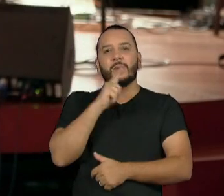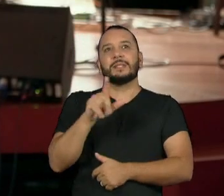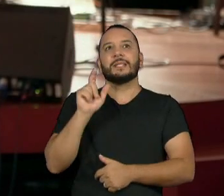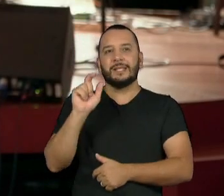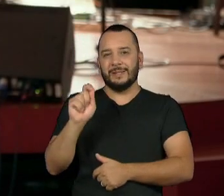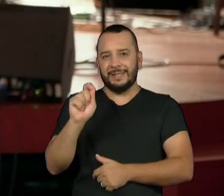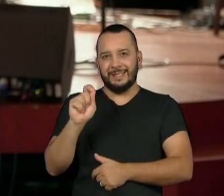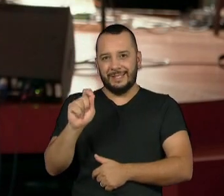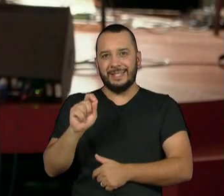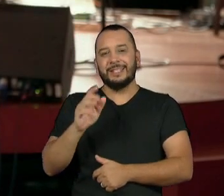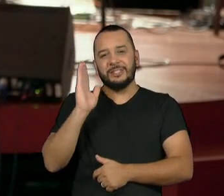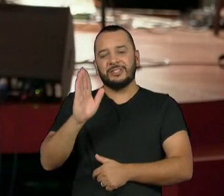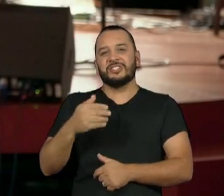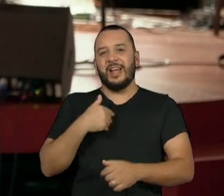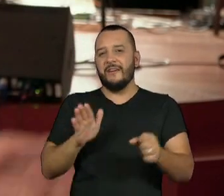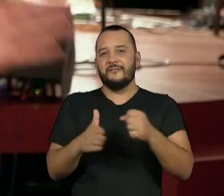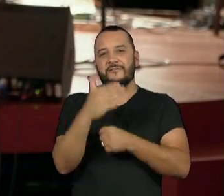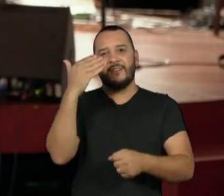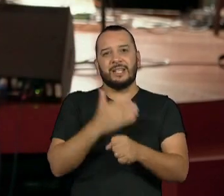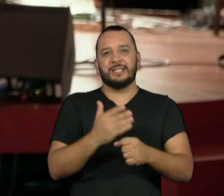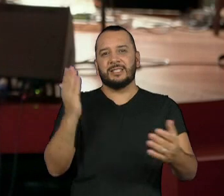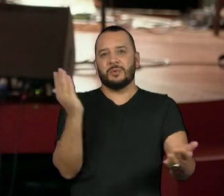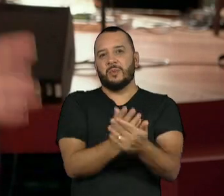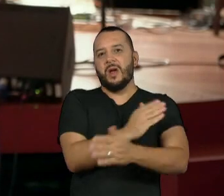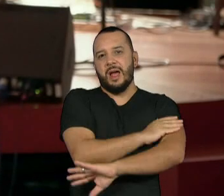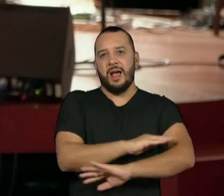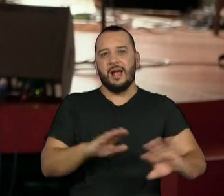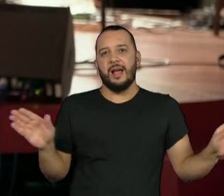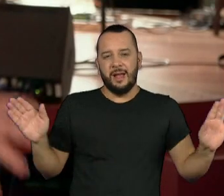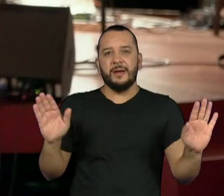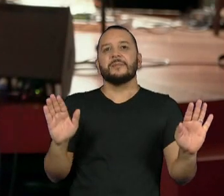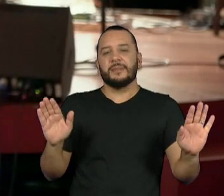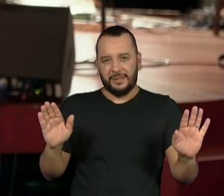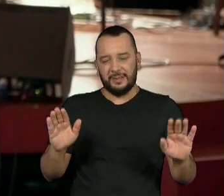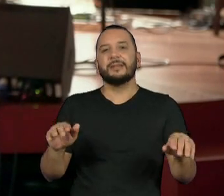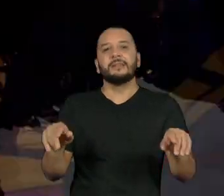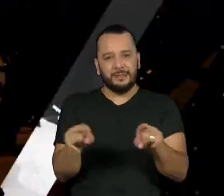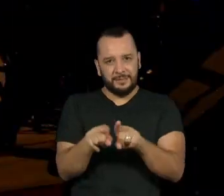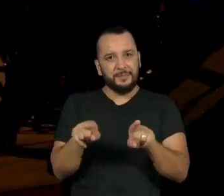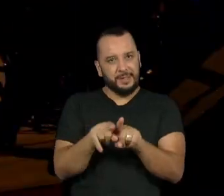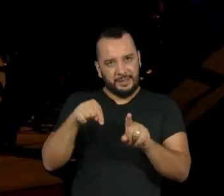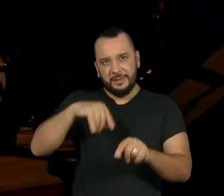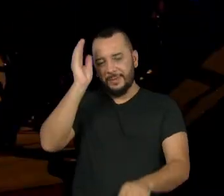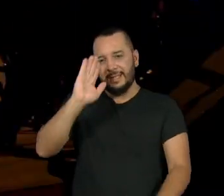cara do neofascismo e a sombra que se arvorou sobre esse Brasil.